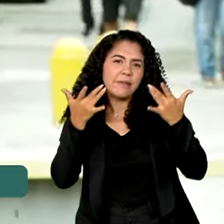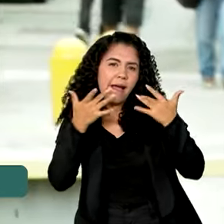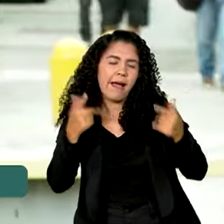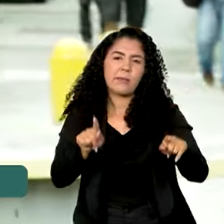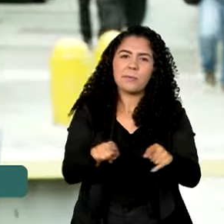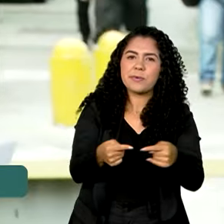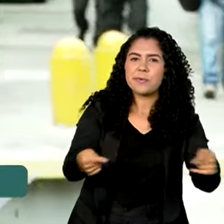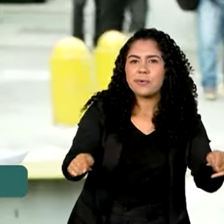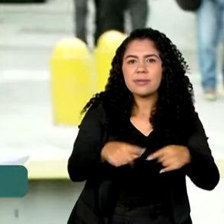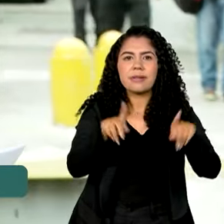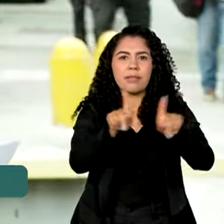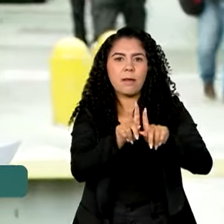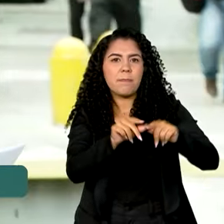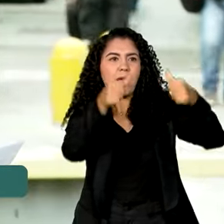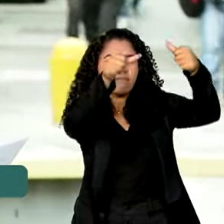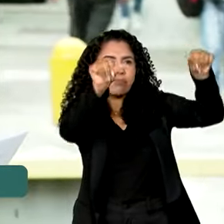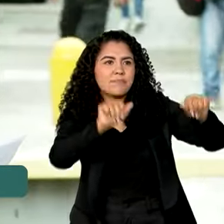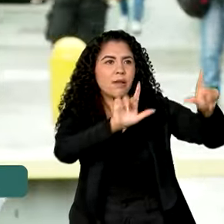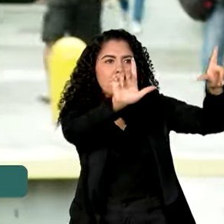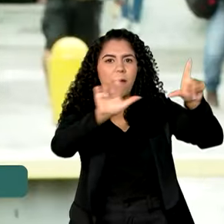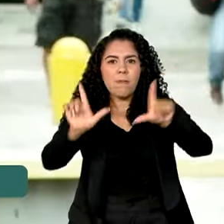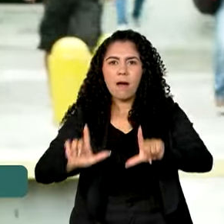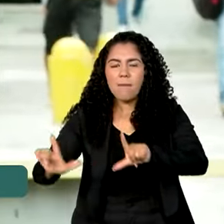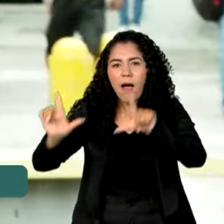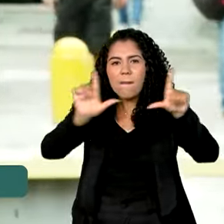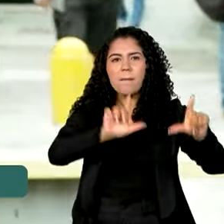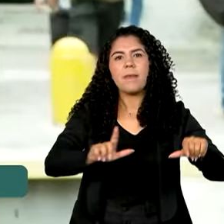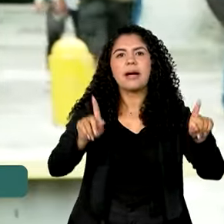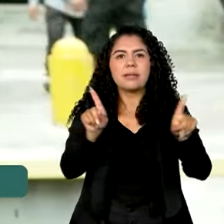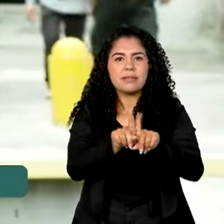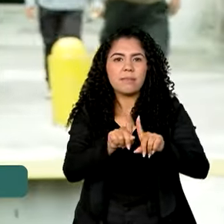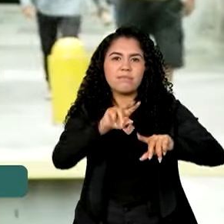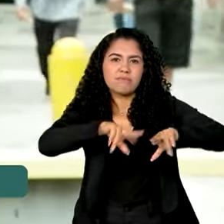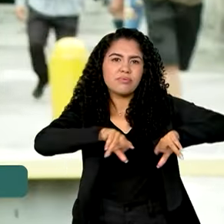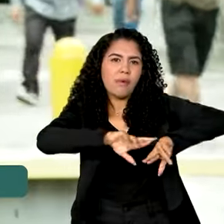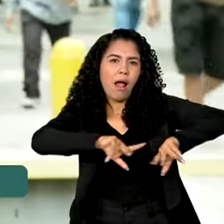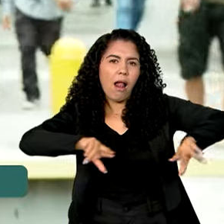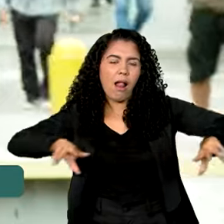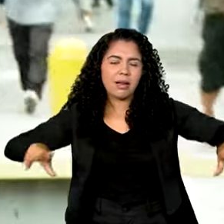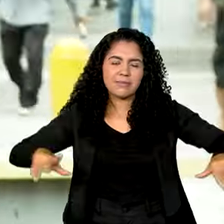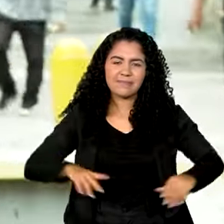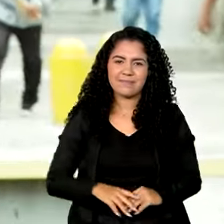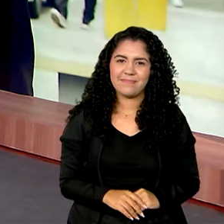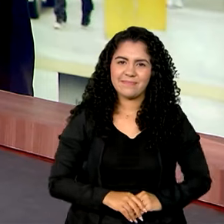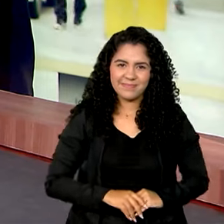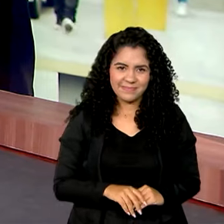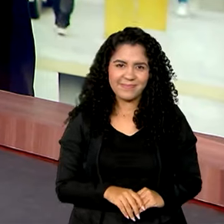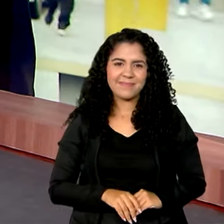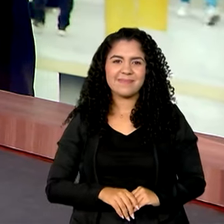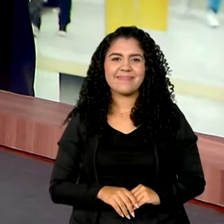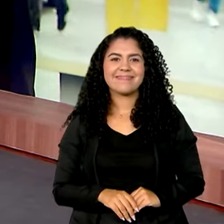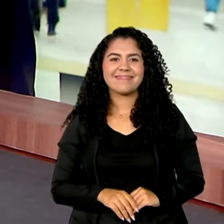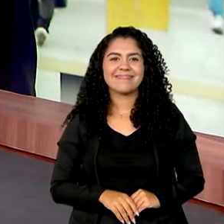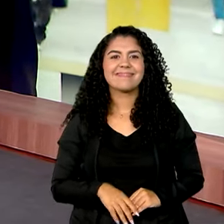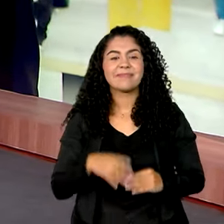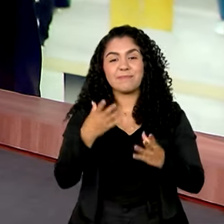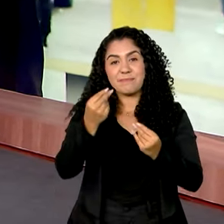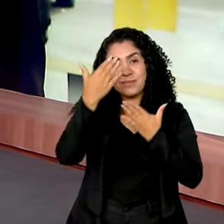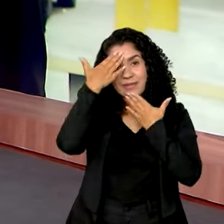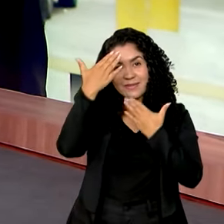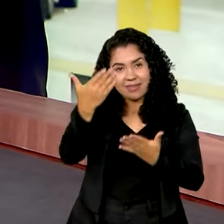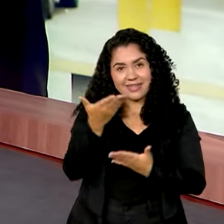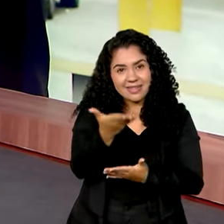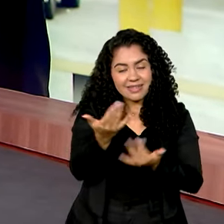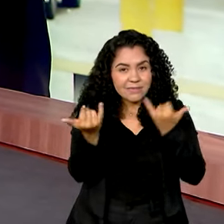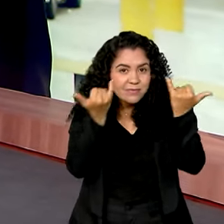exposição, artes gráficas e também plásticas. Vanessa, volto com você. Ok, Flávio. Obrigada